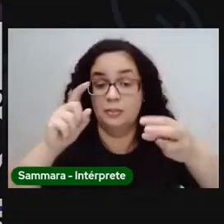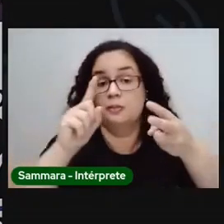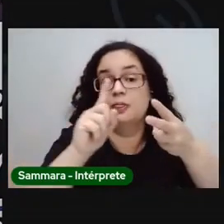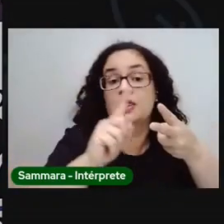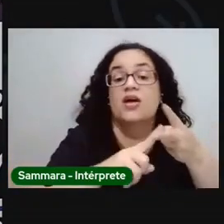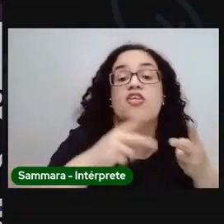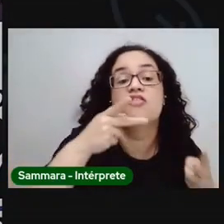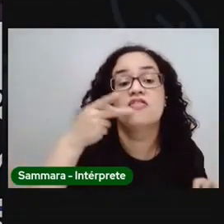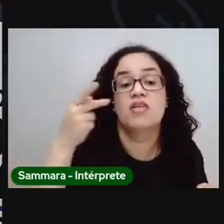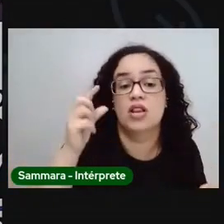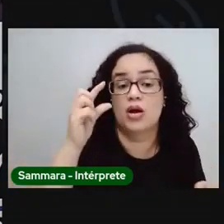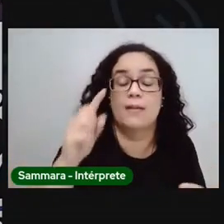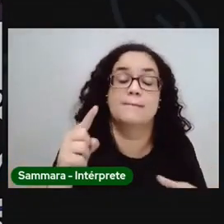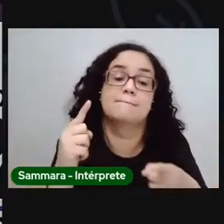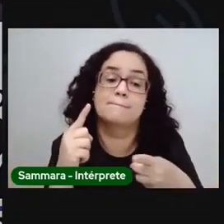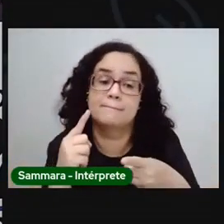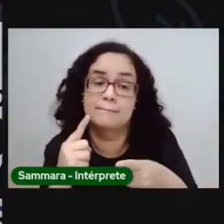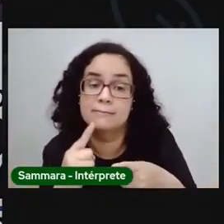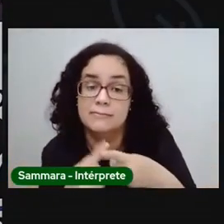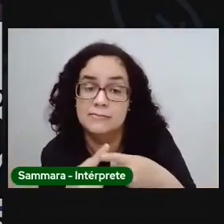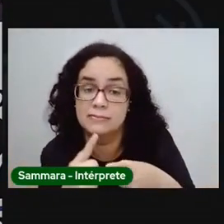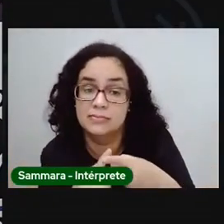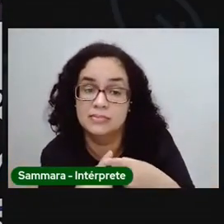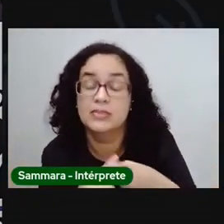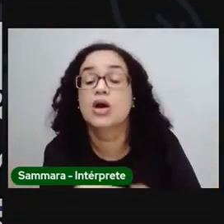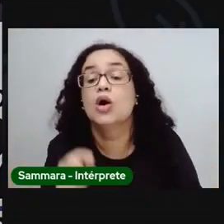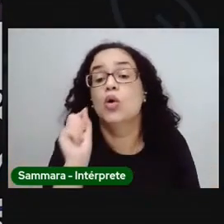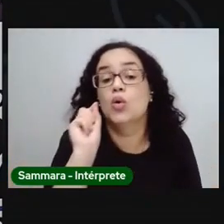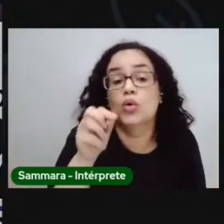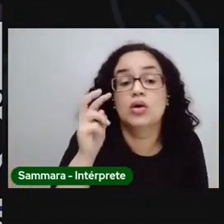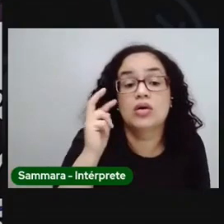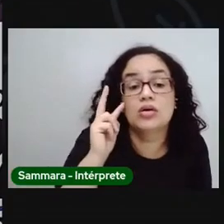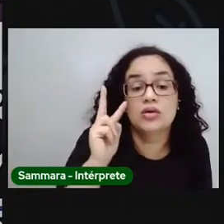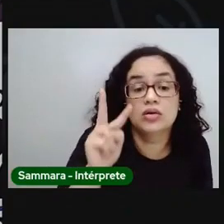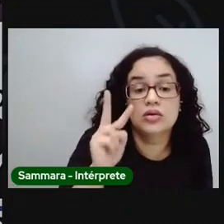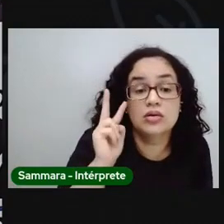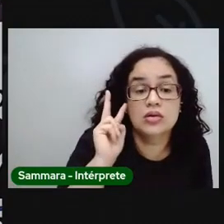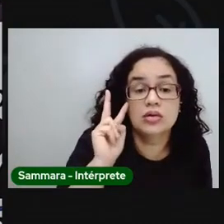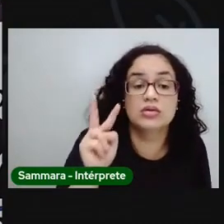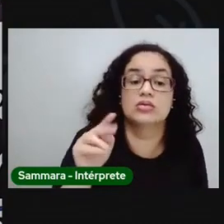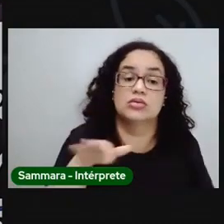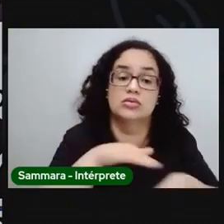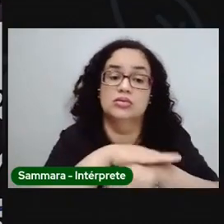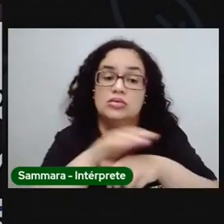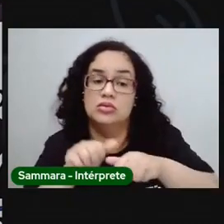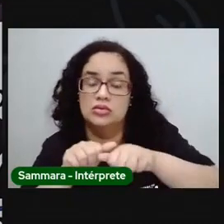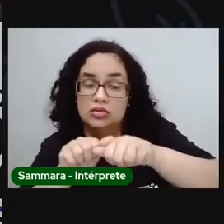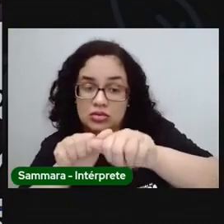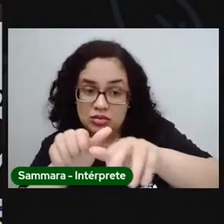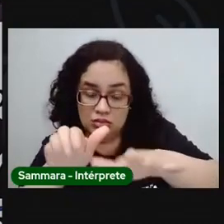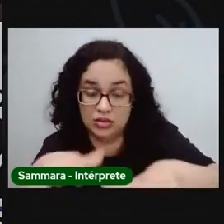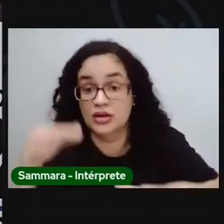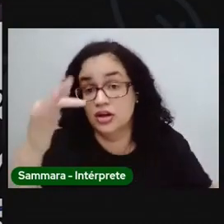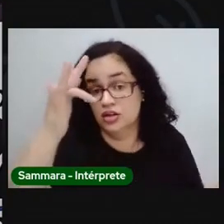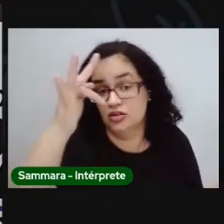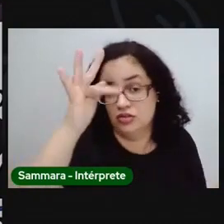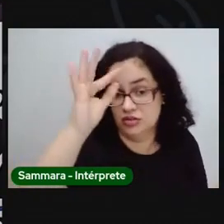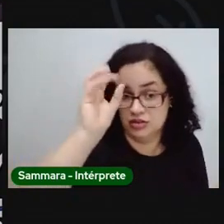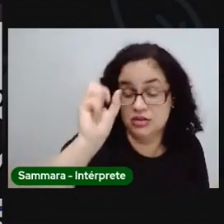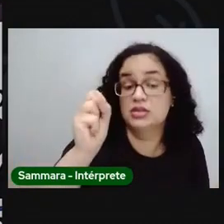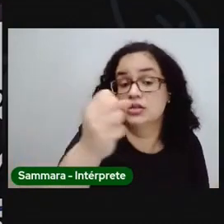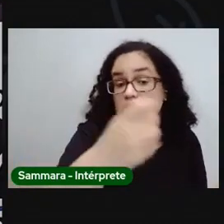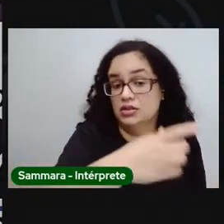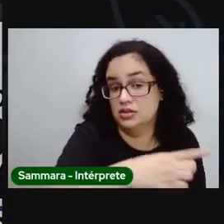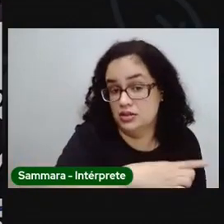falarem um pouquinho também sobre o que vocês viram aí sobre essa epidemia de cólera que Feira de Santana já enfrentou